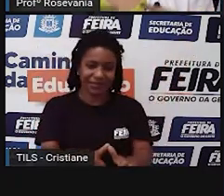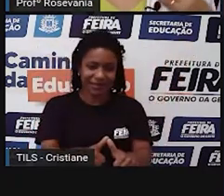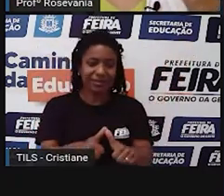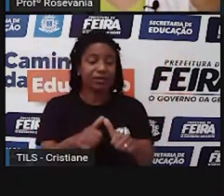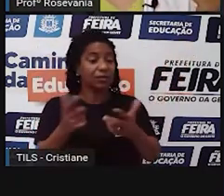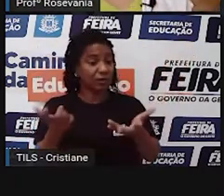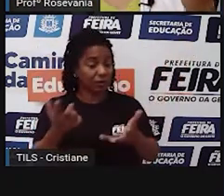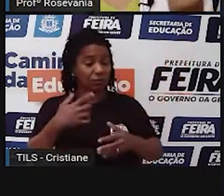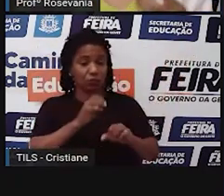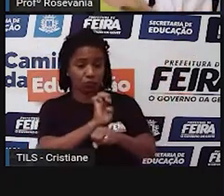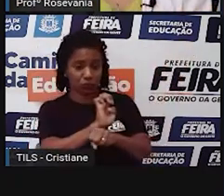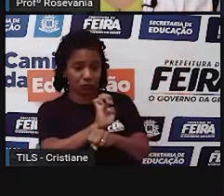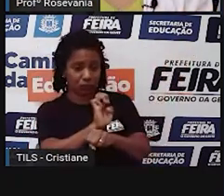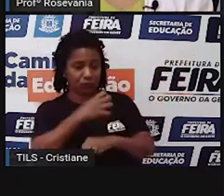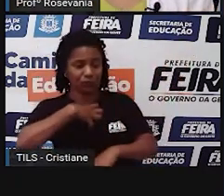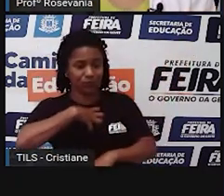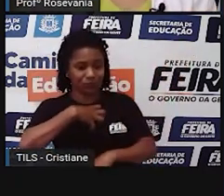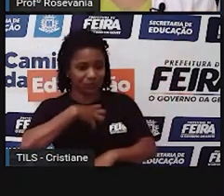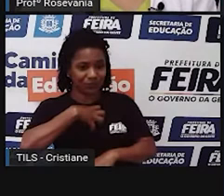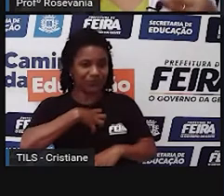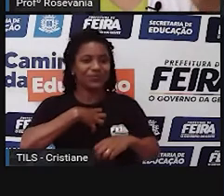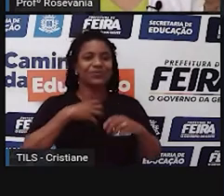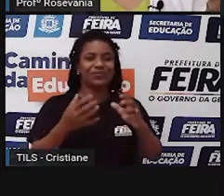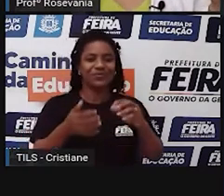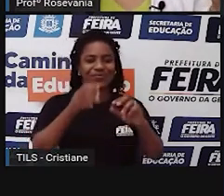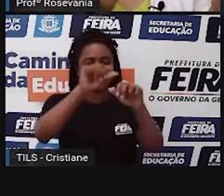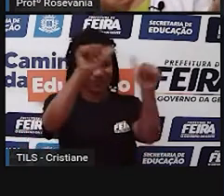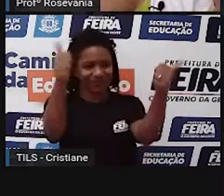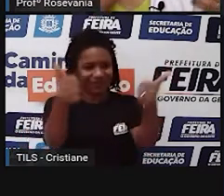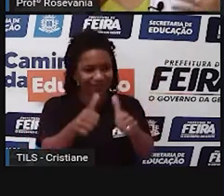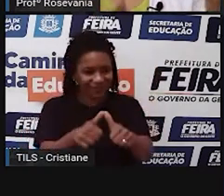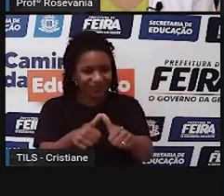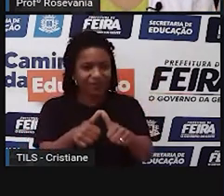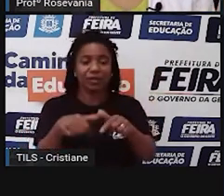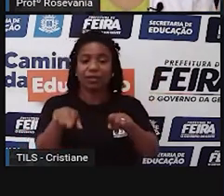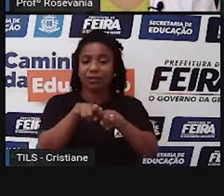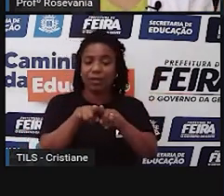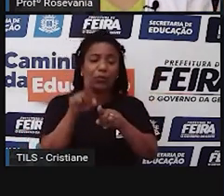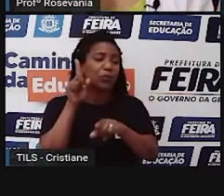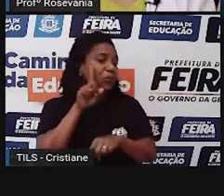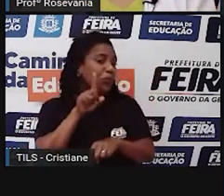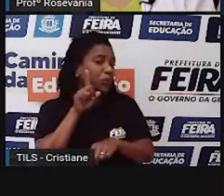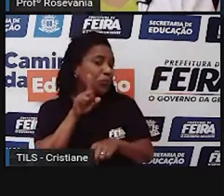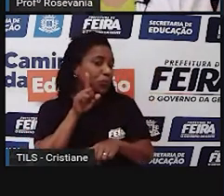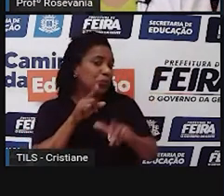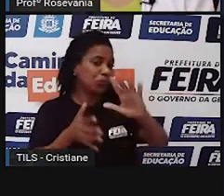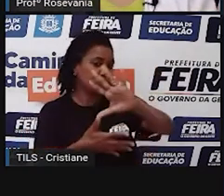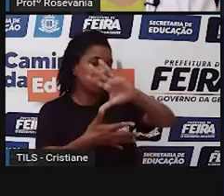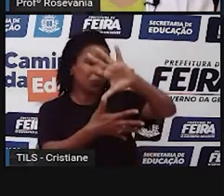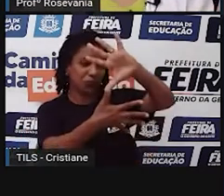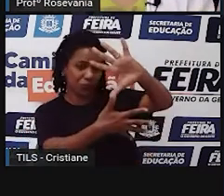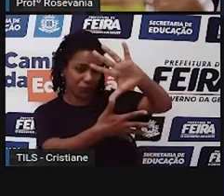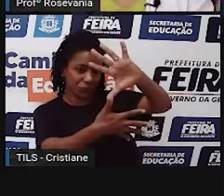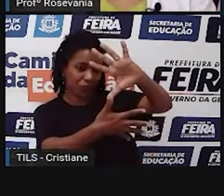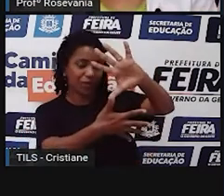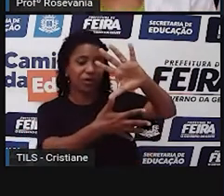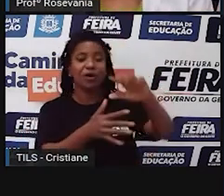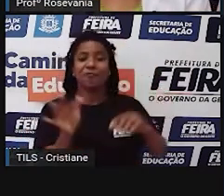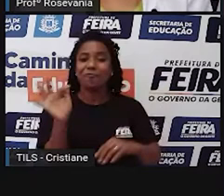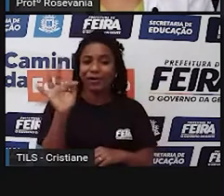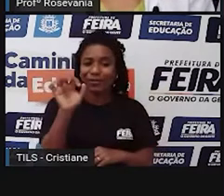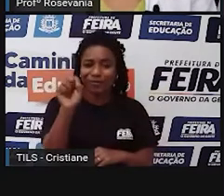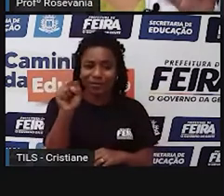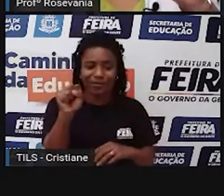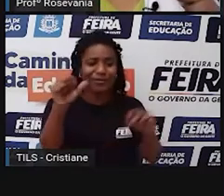da Bahia, do território brasileiro, né, dos Estados Unidos, lá da Europa, de Feira de